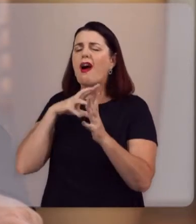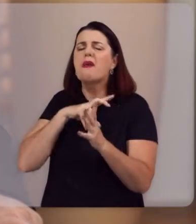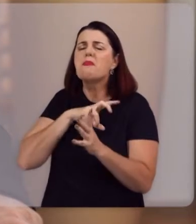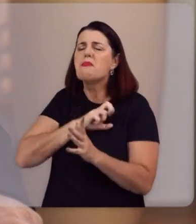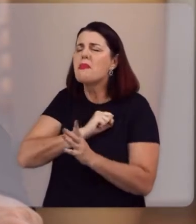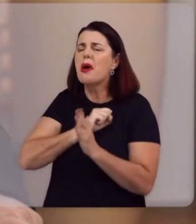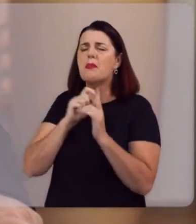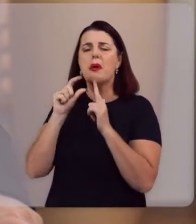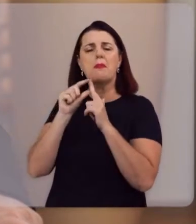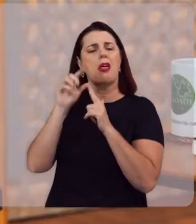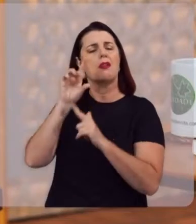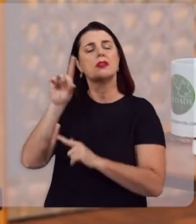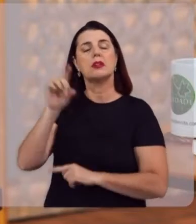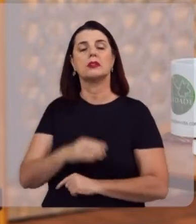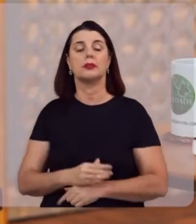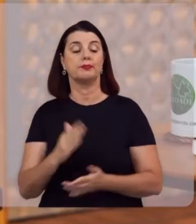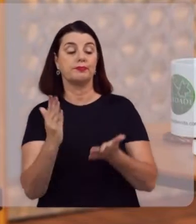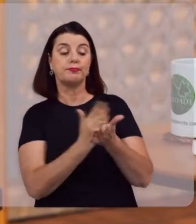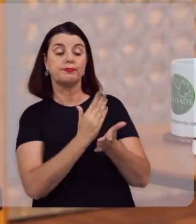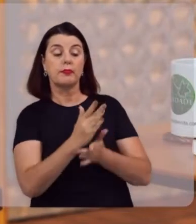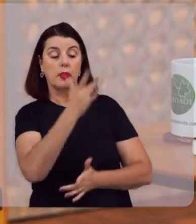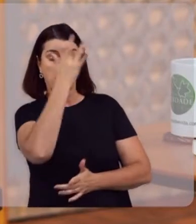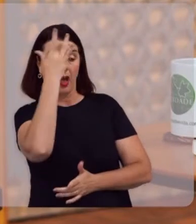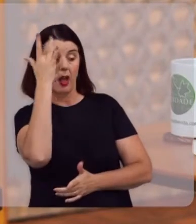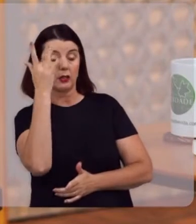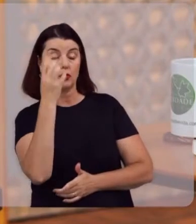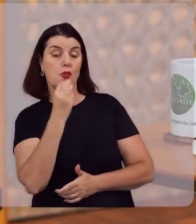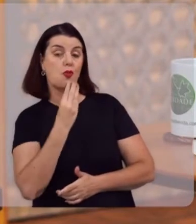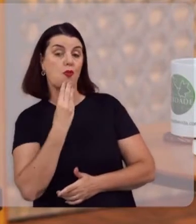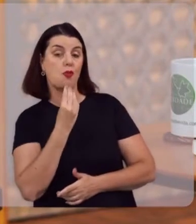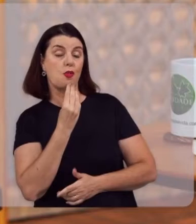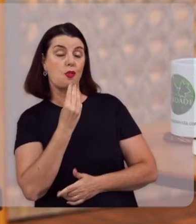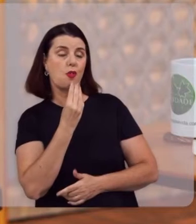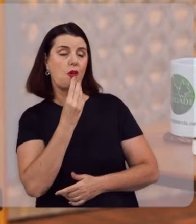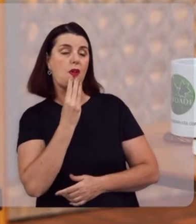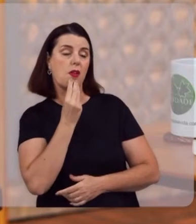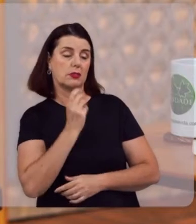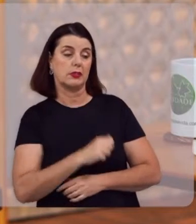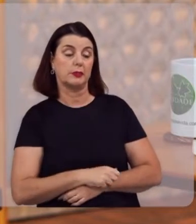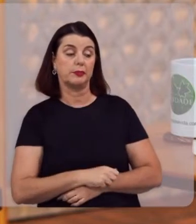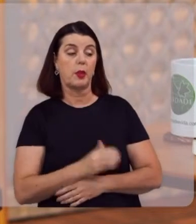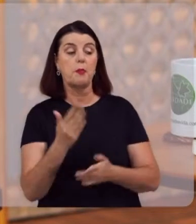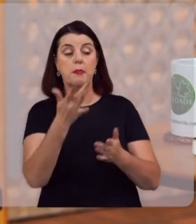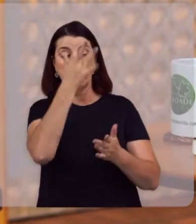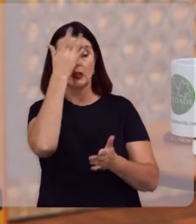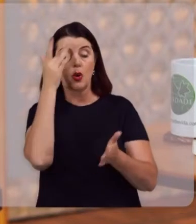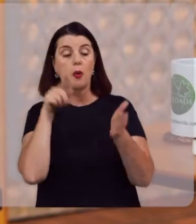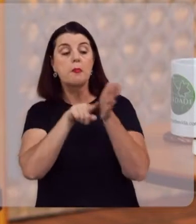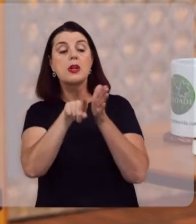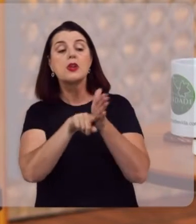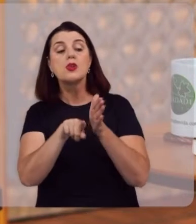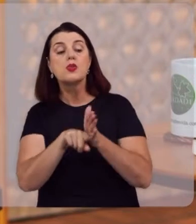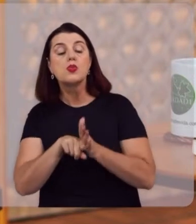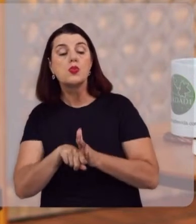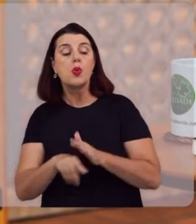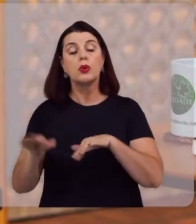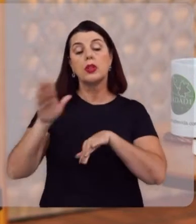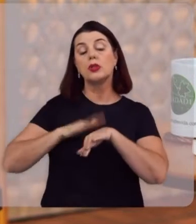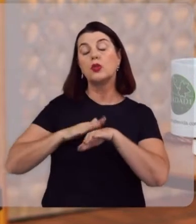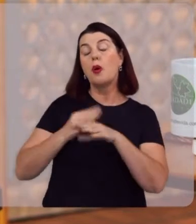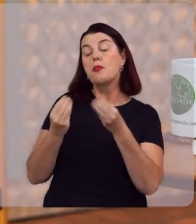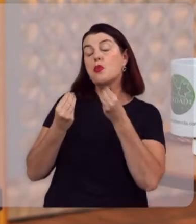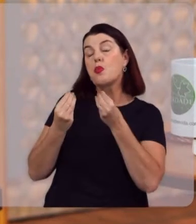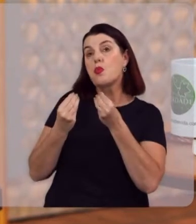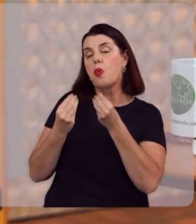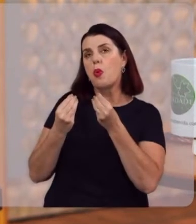palavra de Deus. Pastor Roster, muita gente questiona alguns aspectos das Sagradas Escrituras, daquilo que está escrito na Bíblia. Afinal de